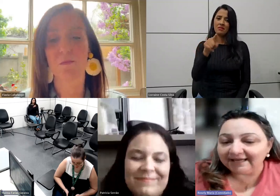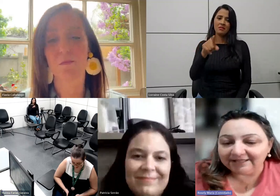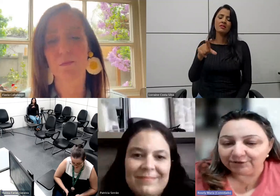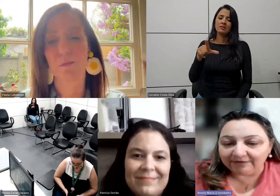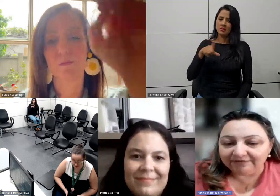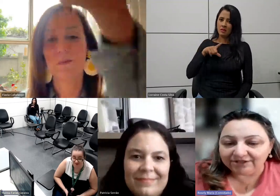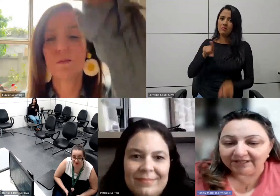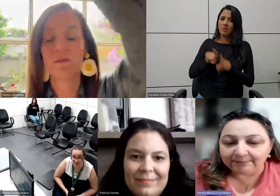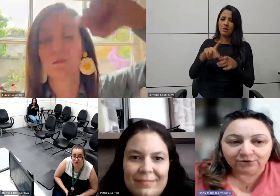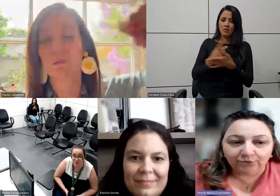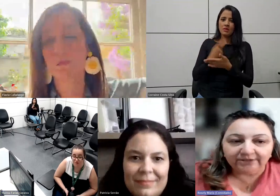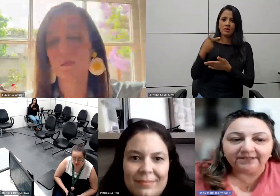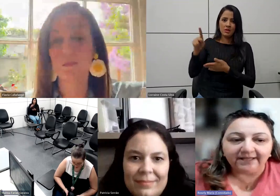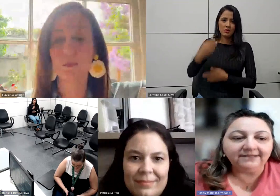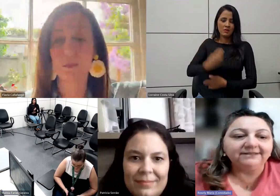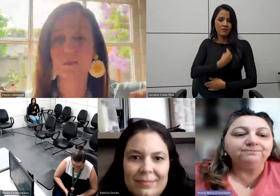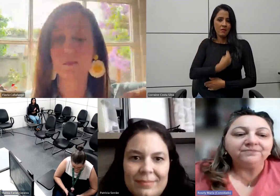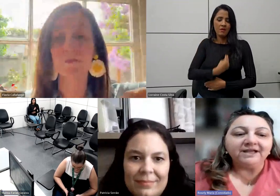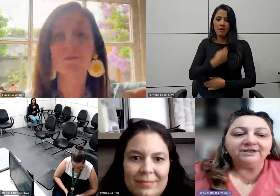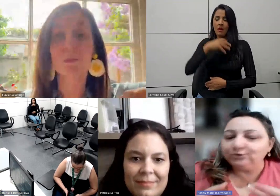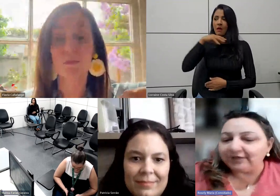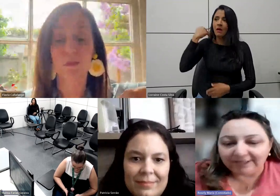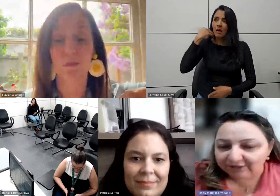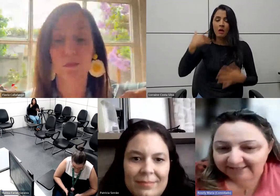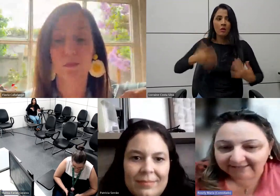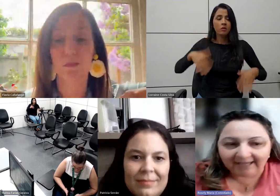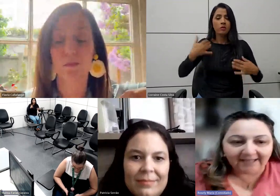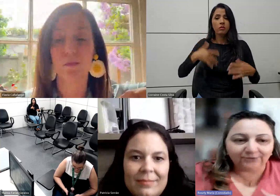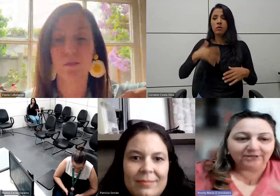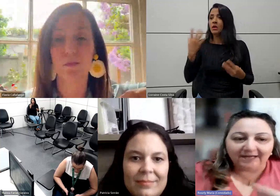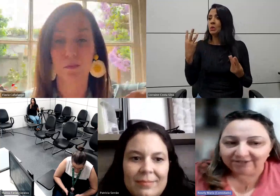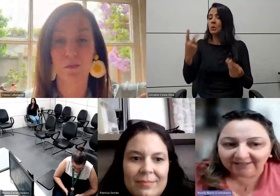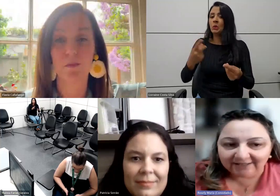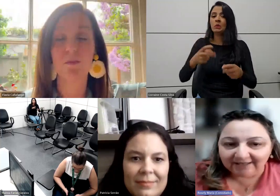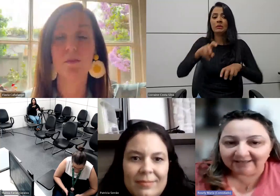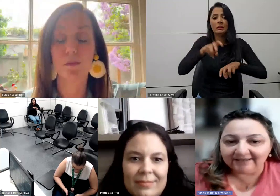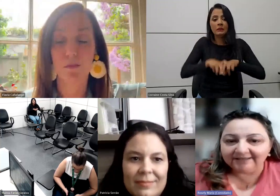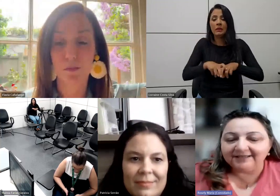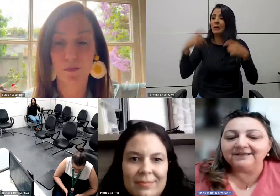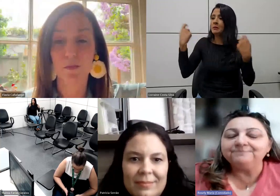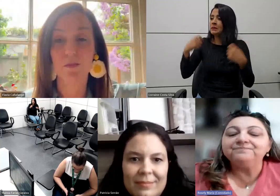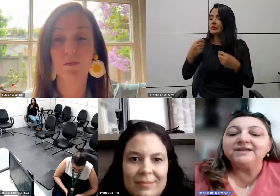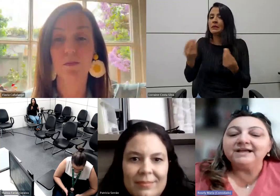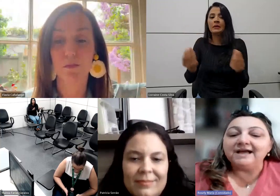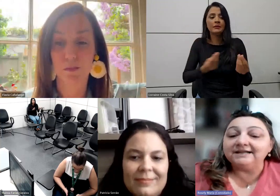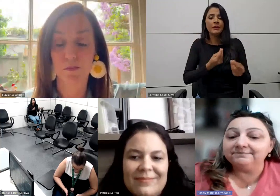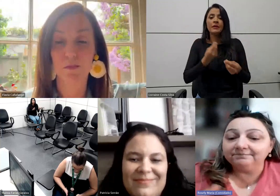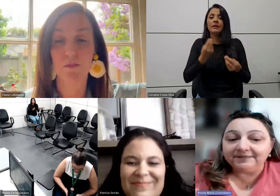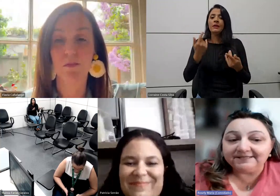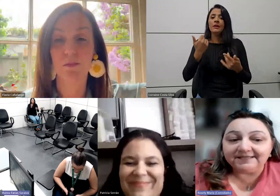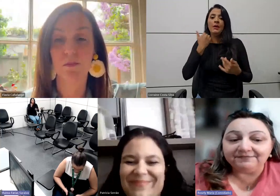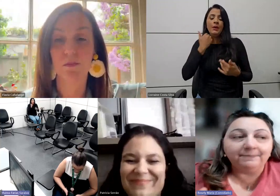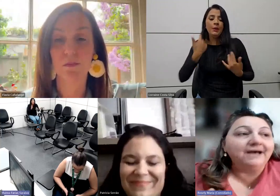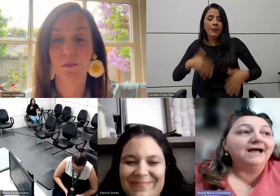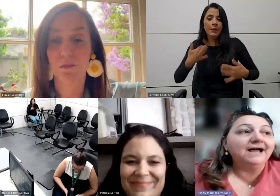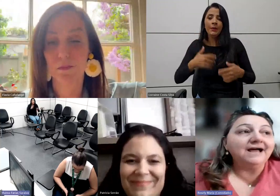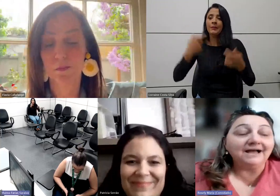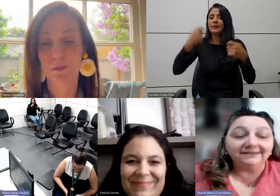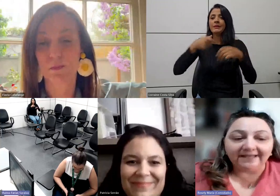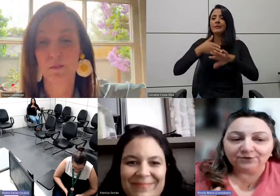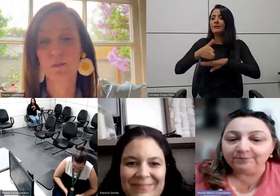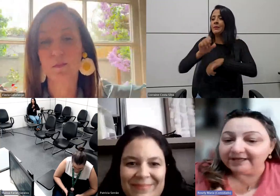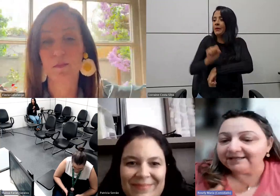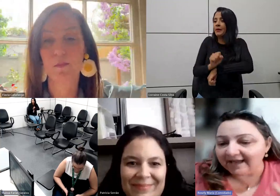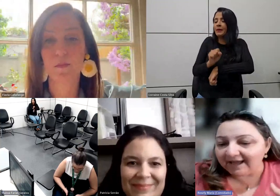A Patrícia, ela tinha uma fadiga absurda, né? Então, tudo ela tinha que sentar, tudo ela tinha que... Ela precisava